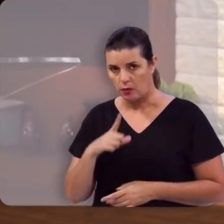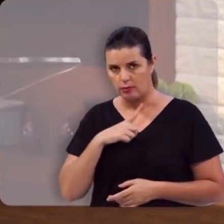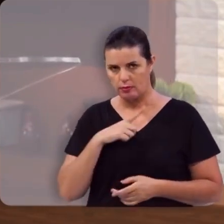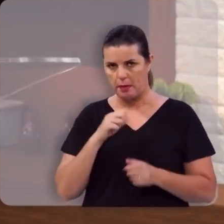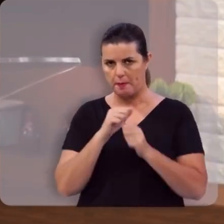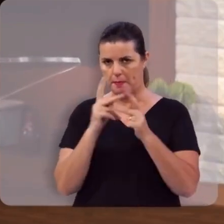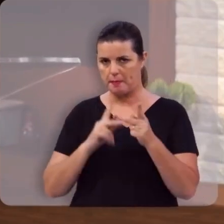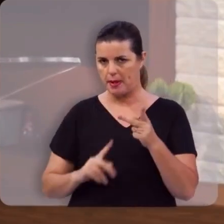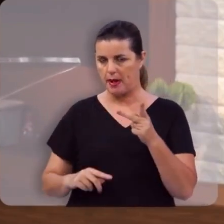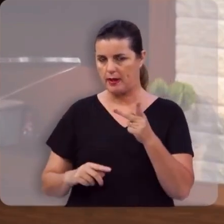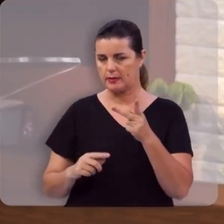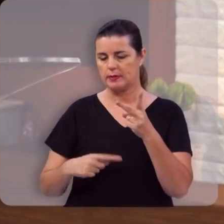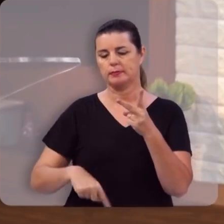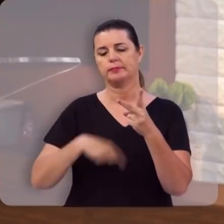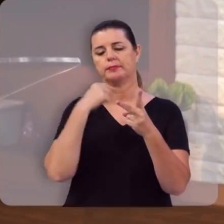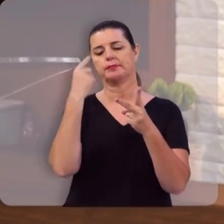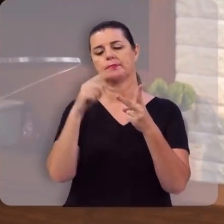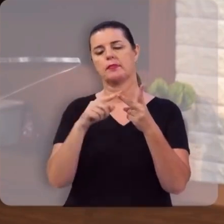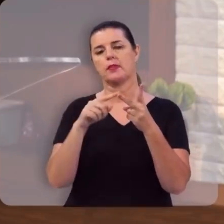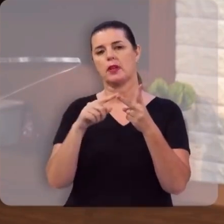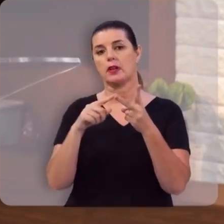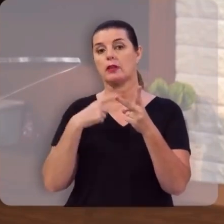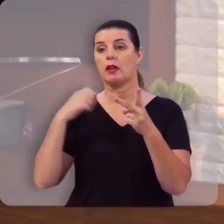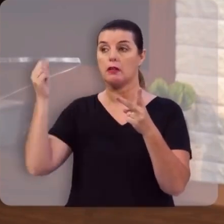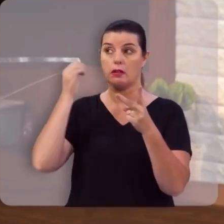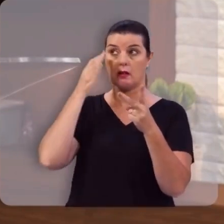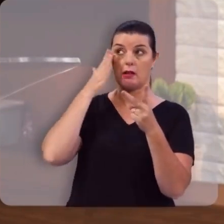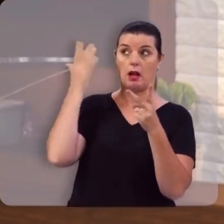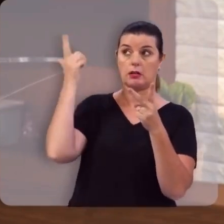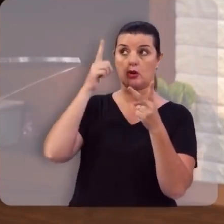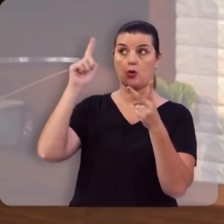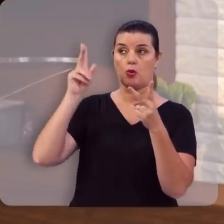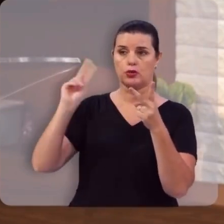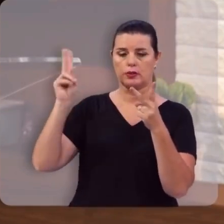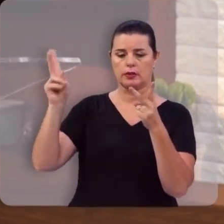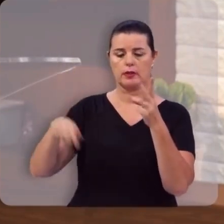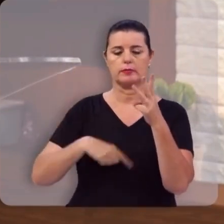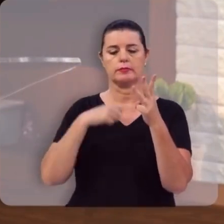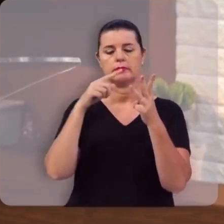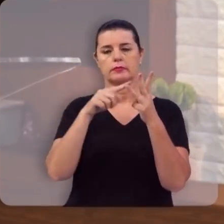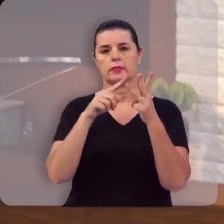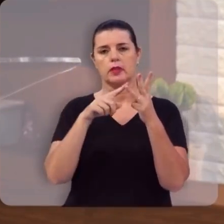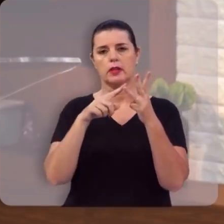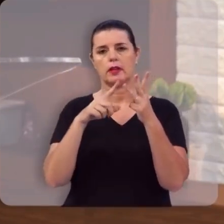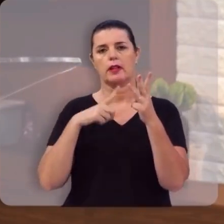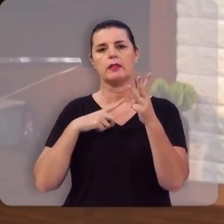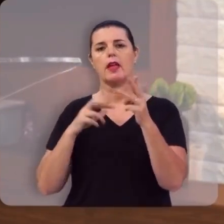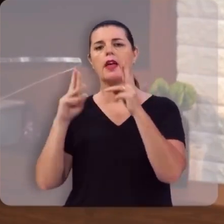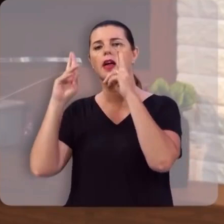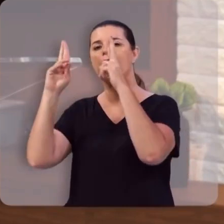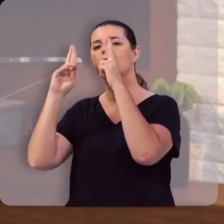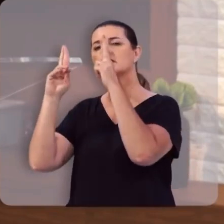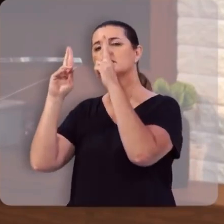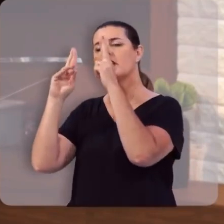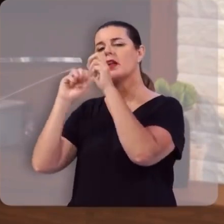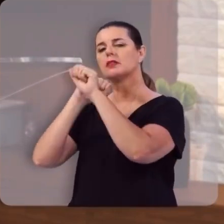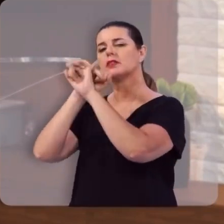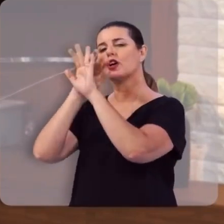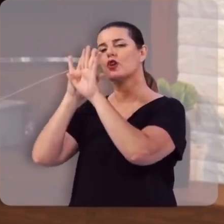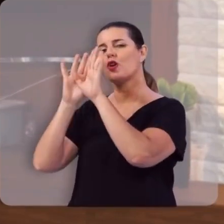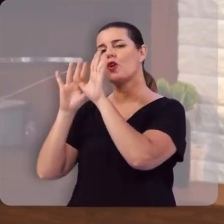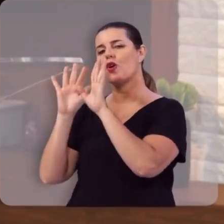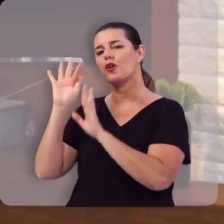você tem paz em relação ao passado, você tem graça contínua em relação ao presente, e você tem esperança da glória